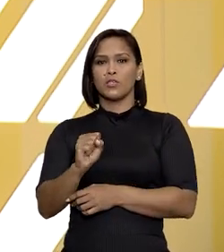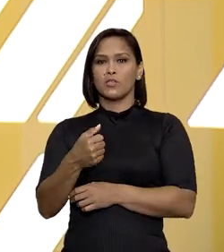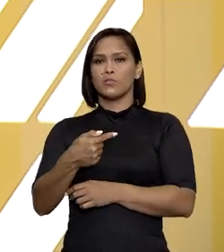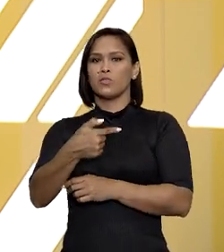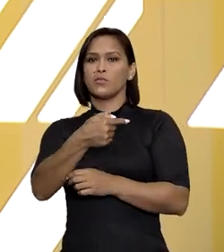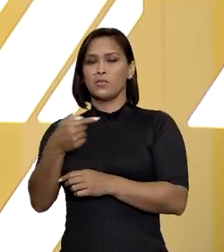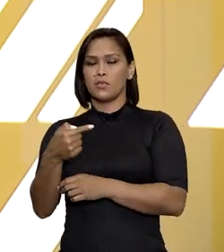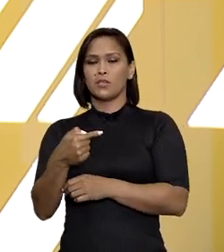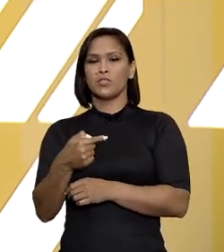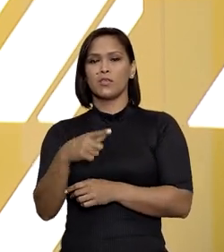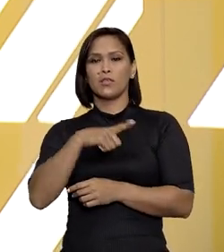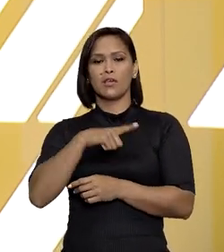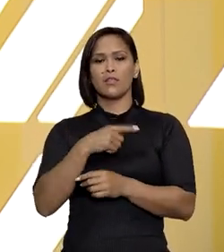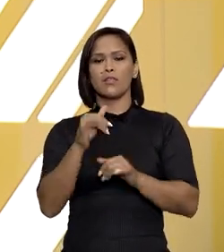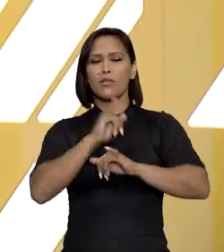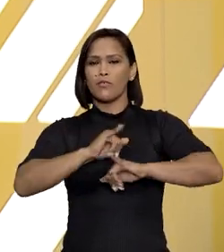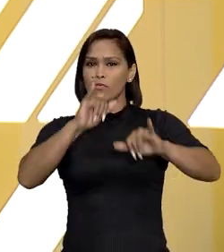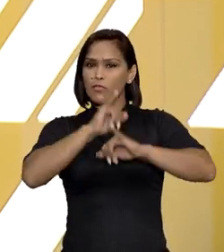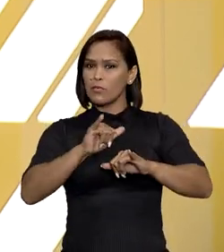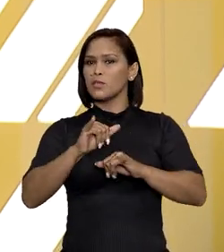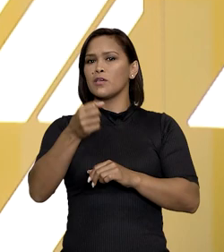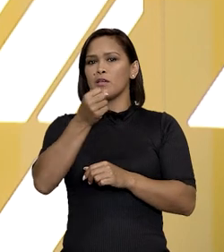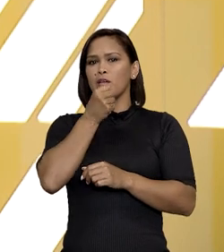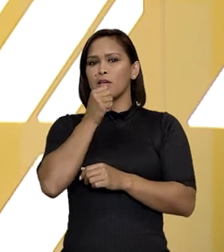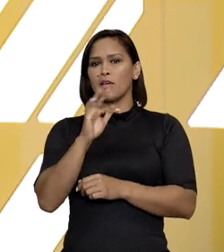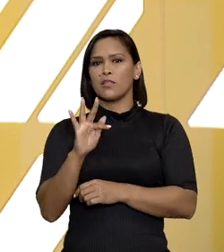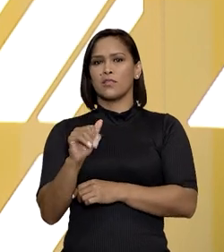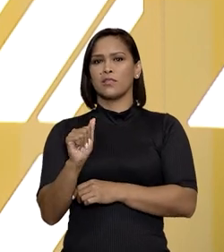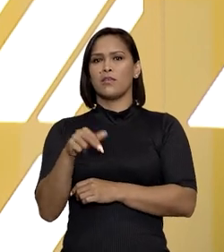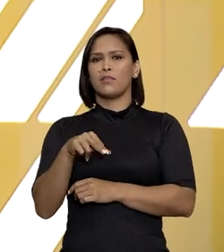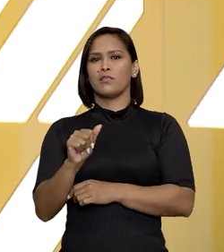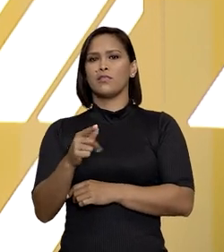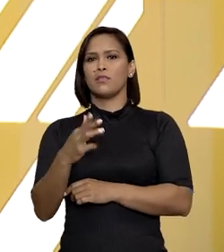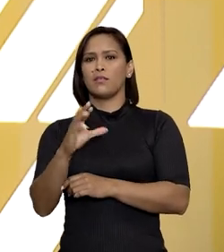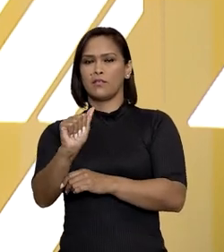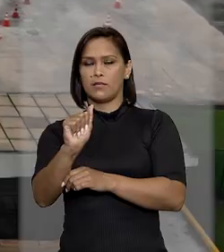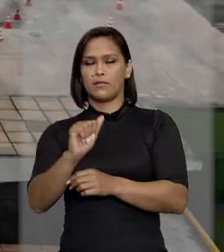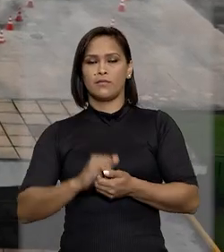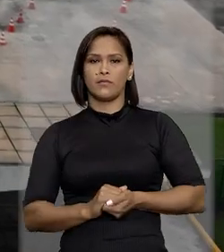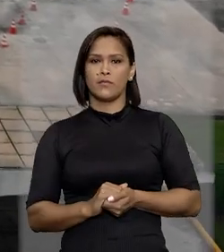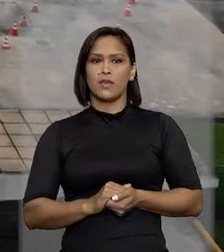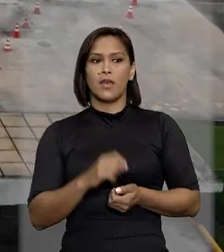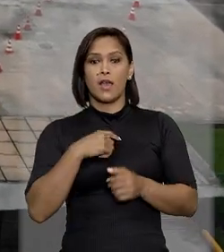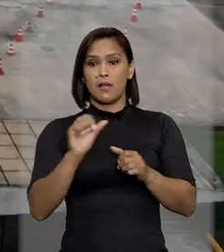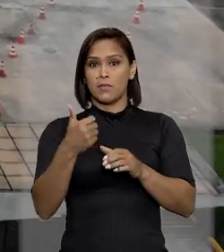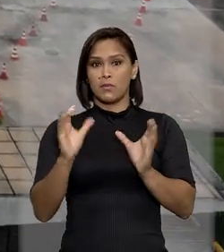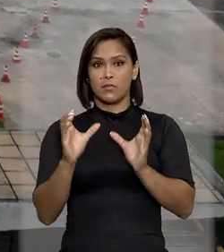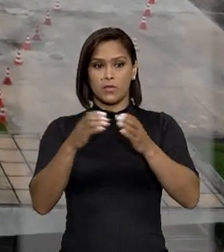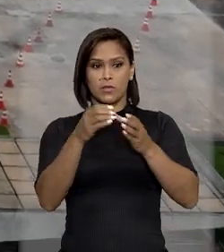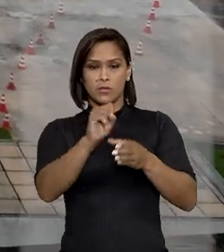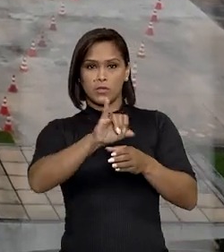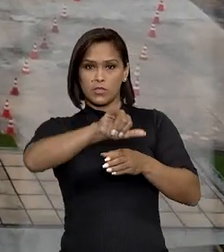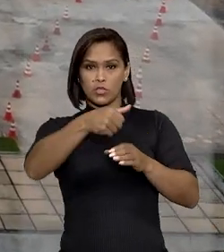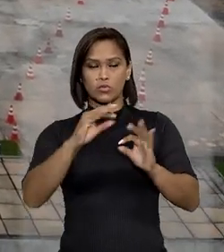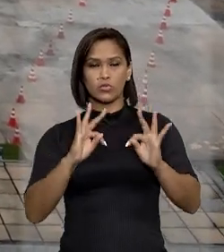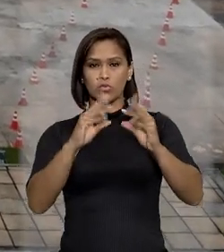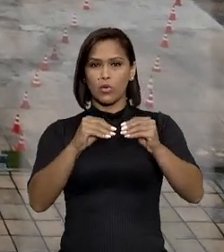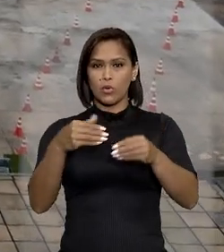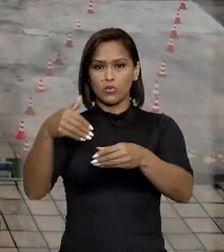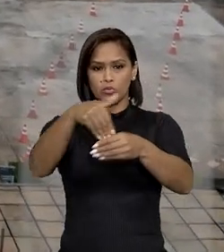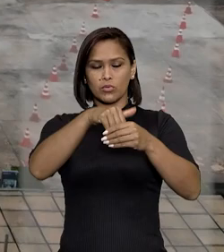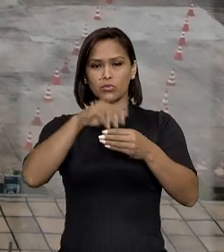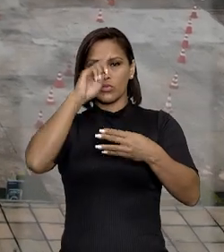de 2007. Quem tem as informações é a repórter Tainara Lima. A primeira sessão do STJ, por